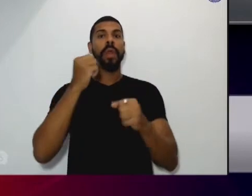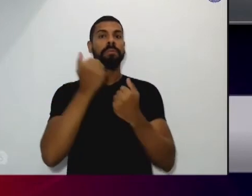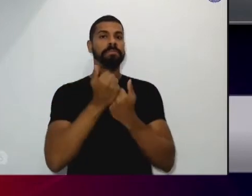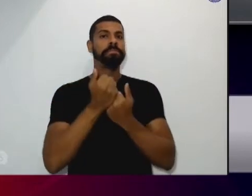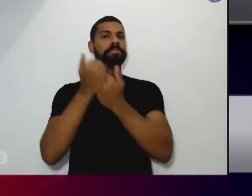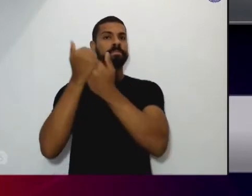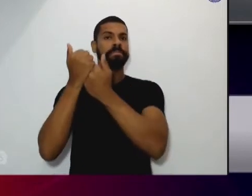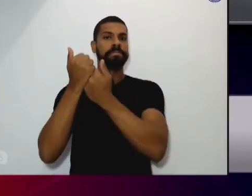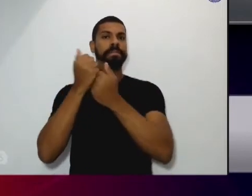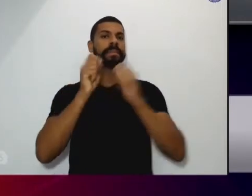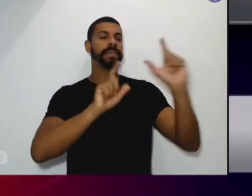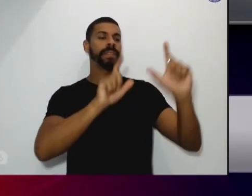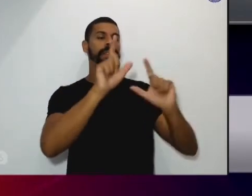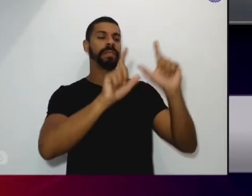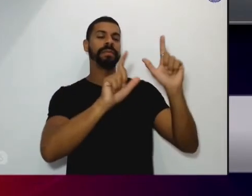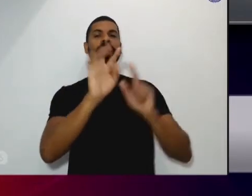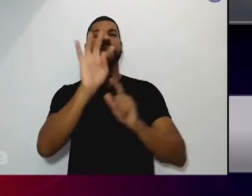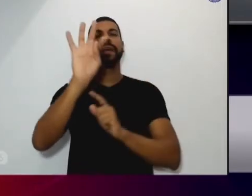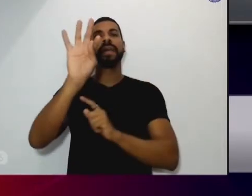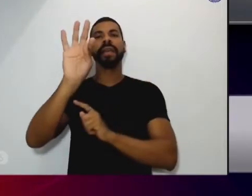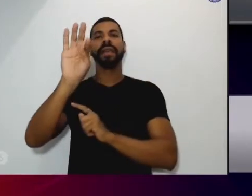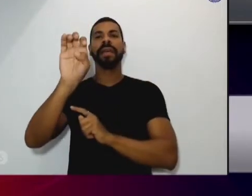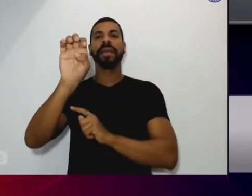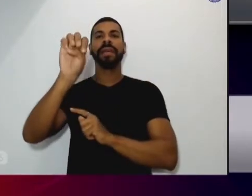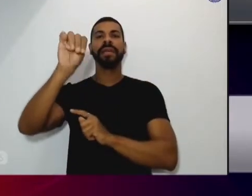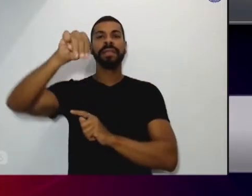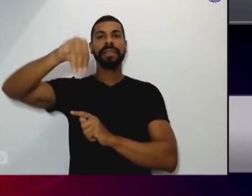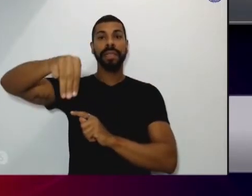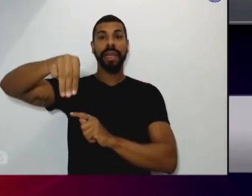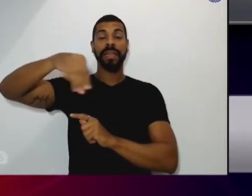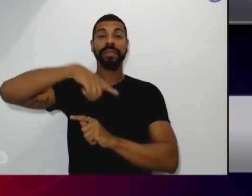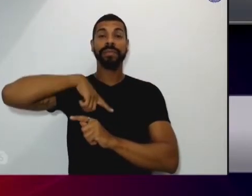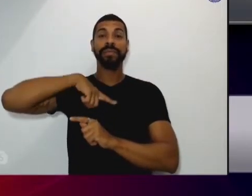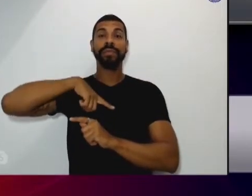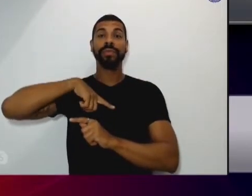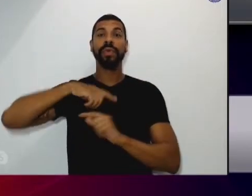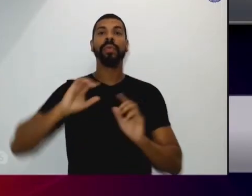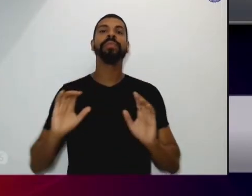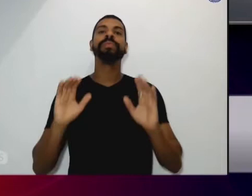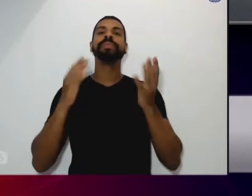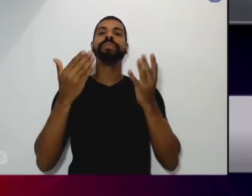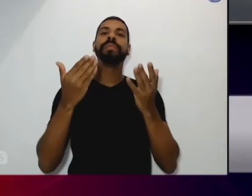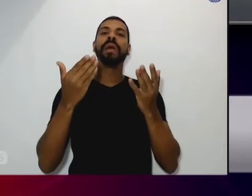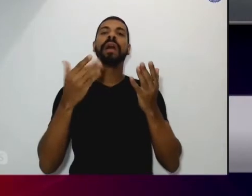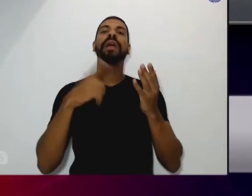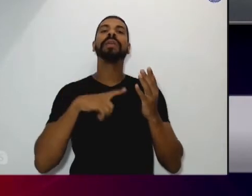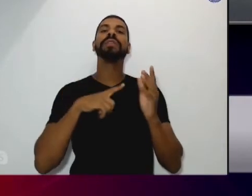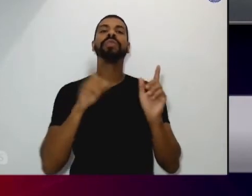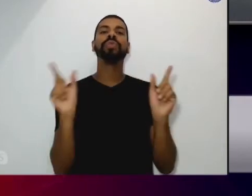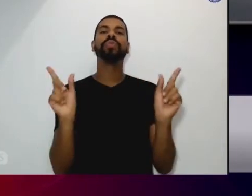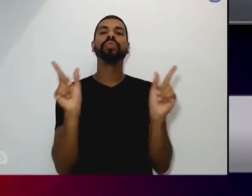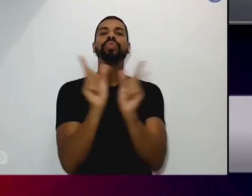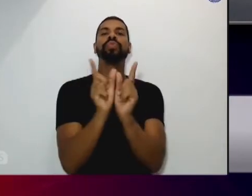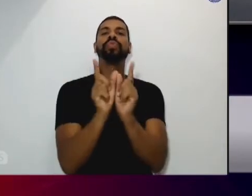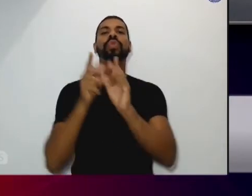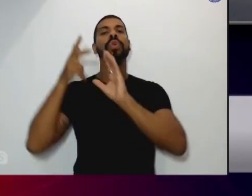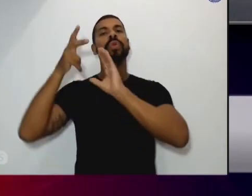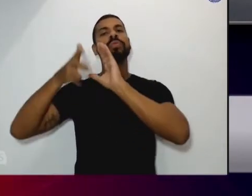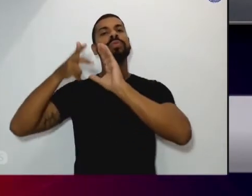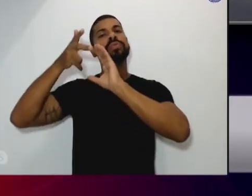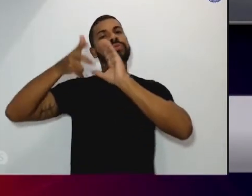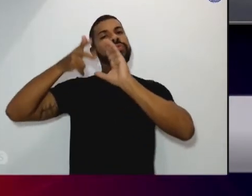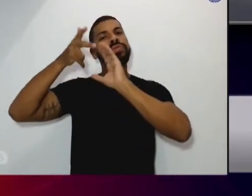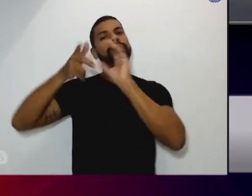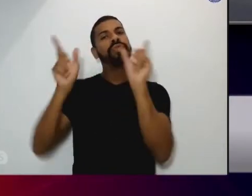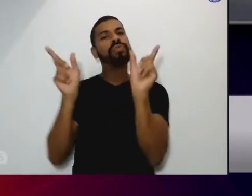TVTEM nós vamos fazer um festival de curtas metragens de prevenção às drogas esse ano nós